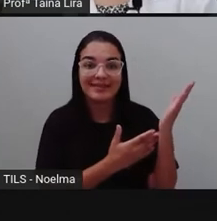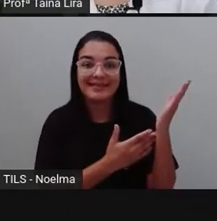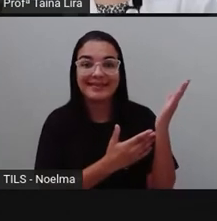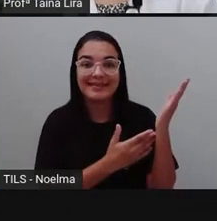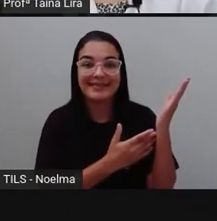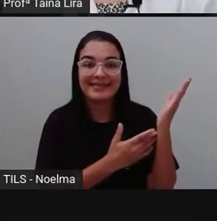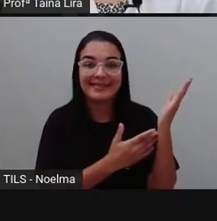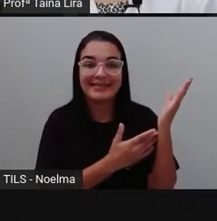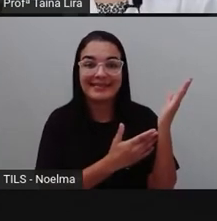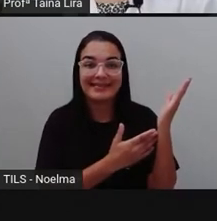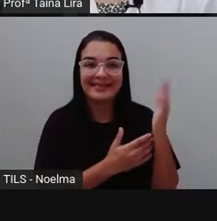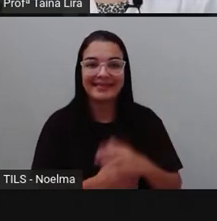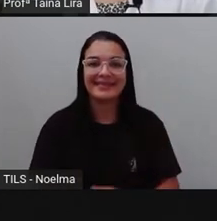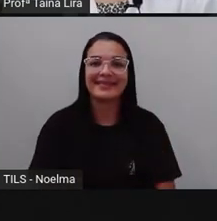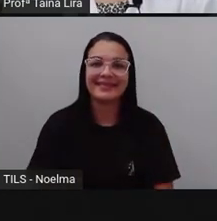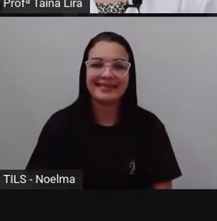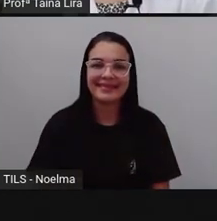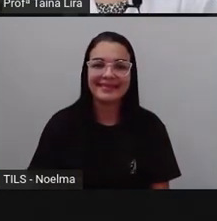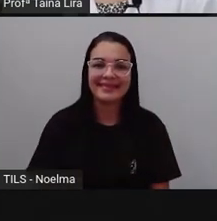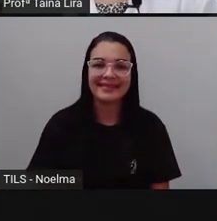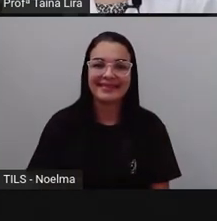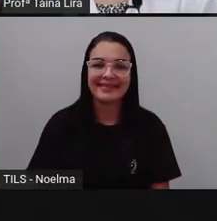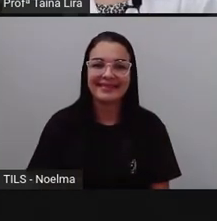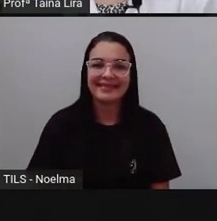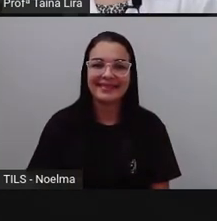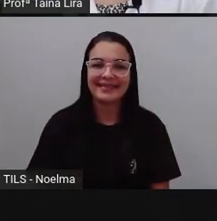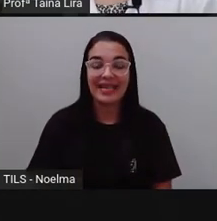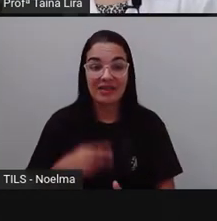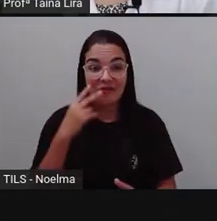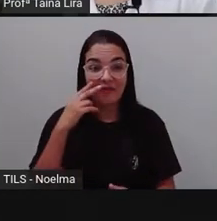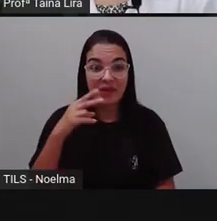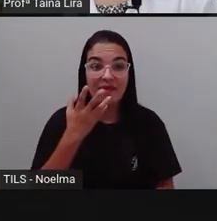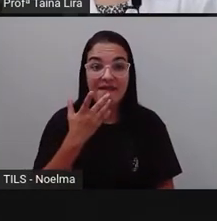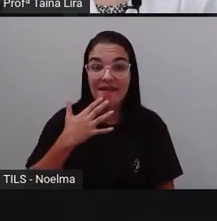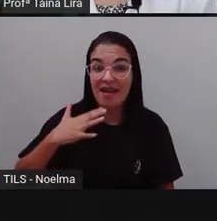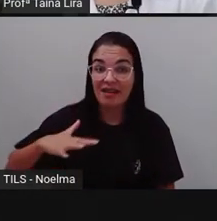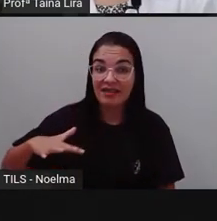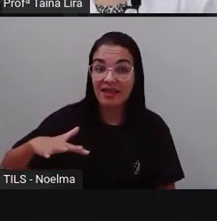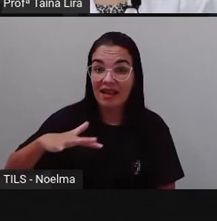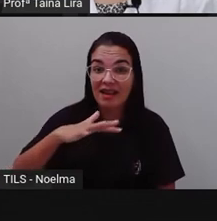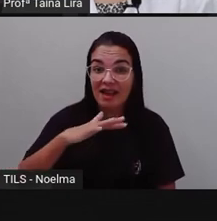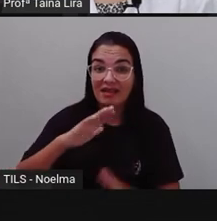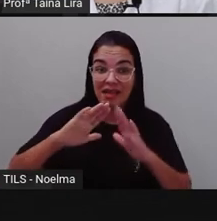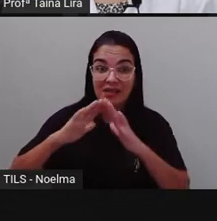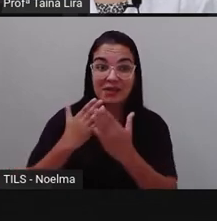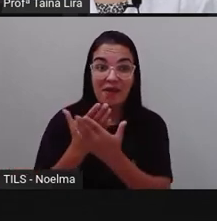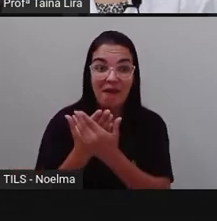mandam ela usar, ou elas estão sendo incentivadas Olha lá as crianças na escola, vocês podem, né?